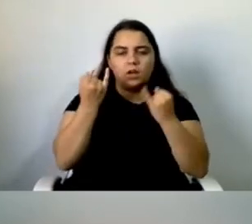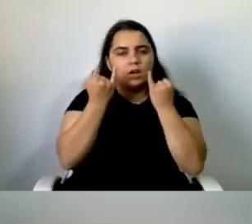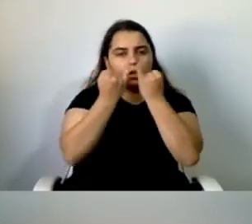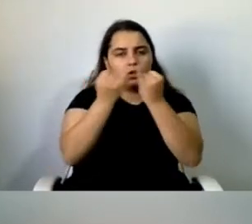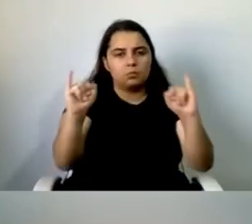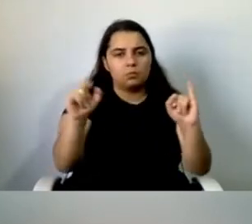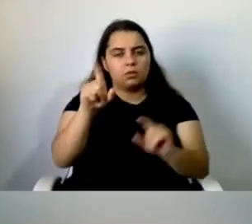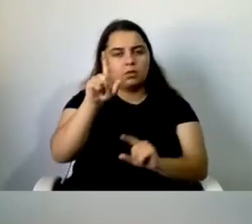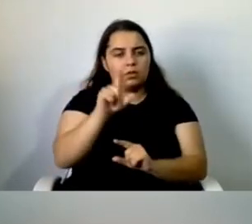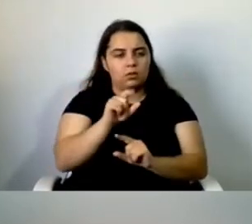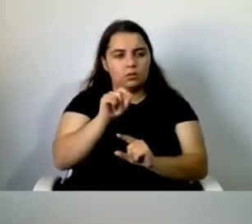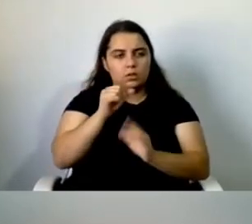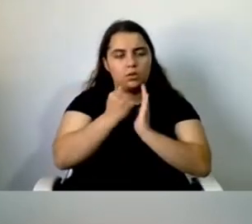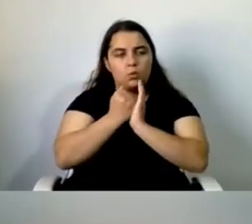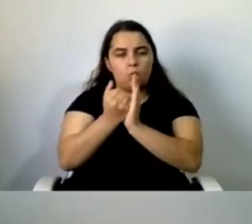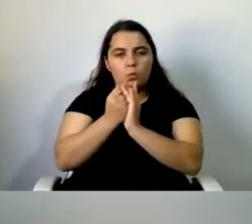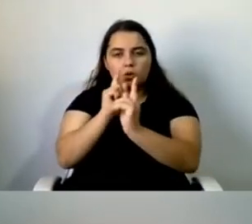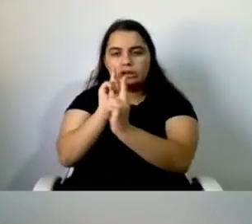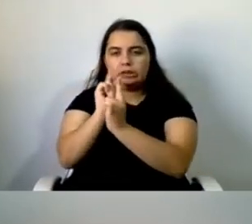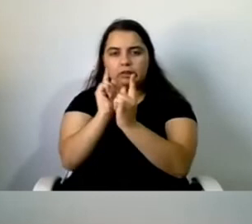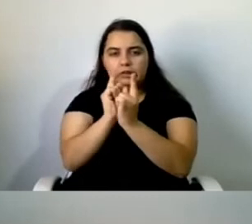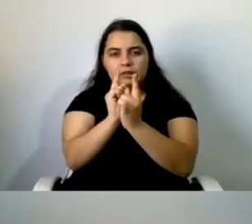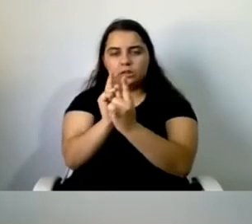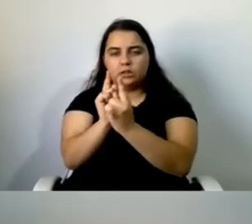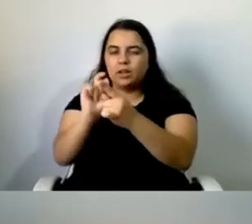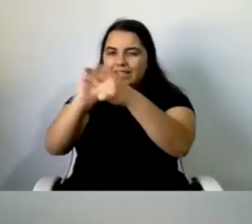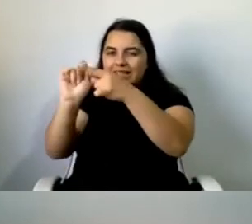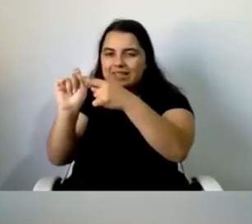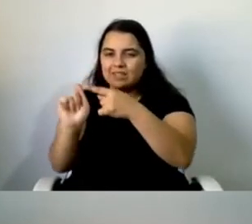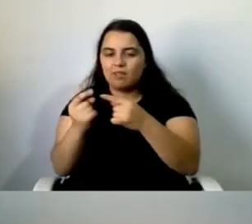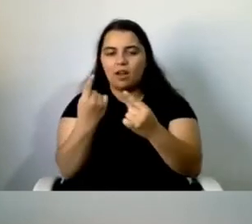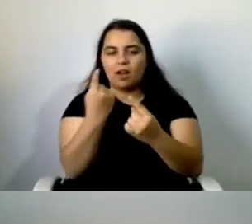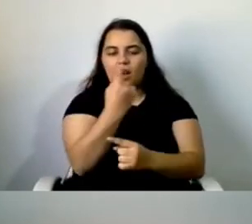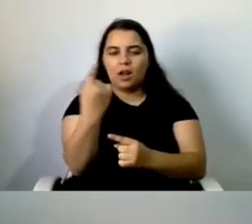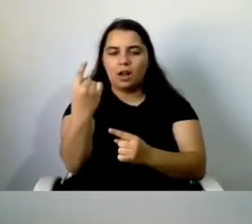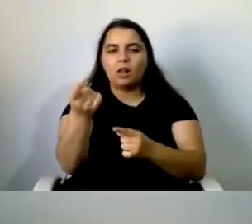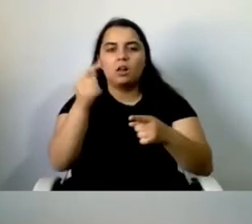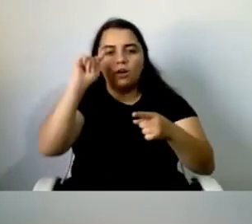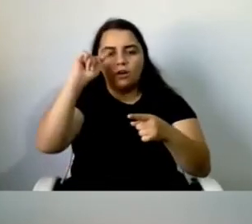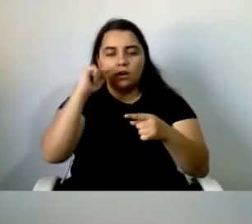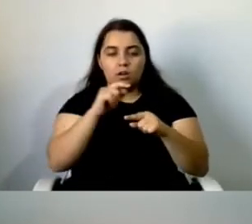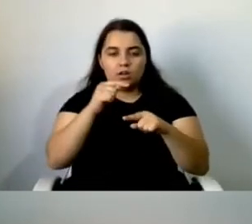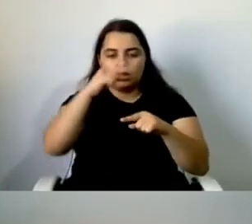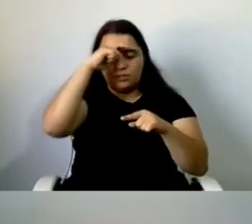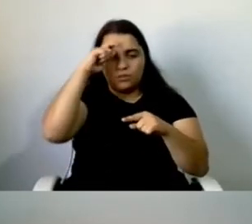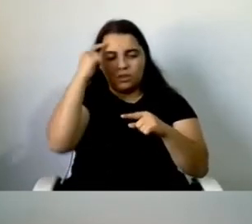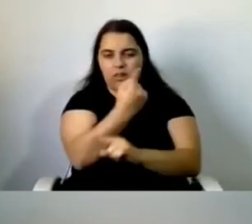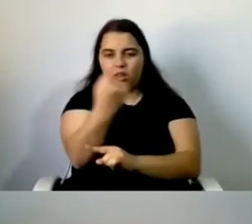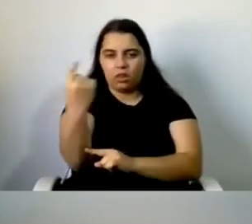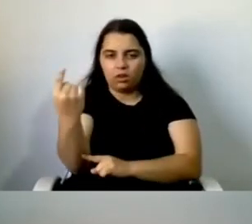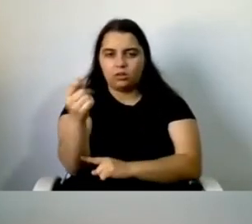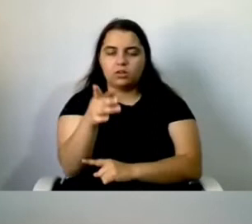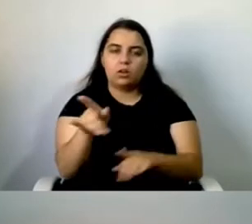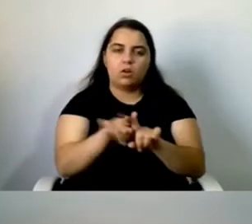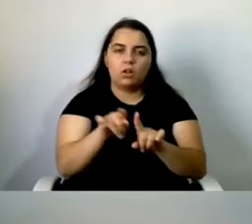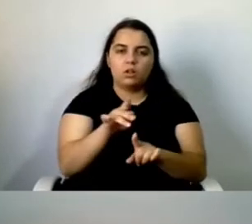personalizado às nossas dificuldades. Como disse ao doutor Fernando Fontes, demorou 40 anos,